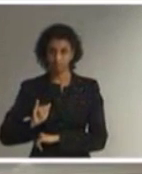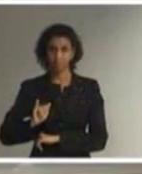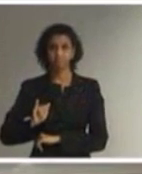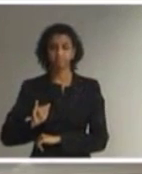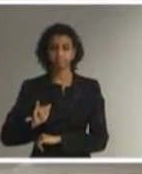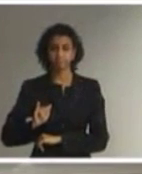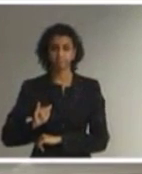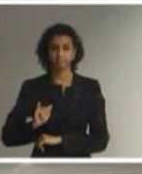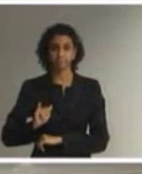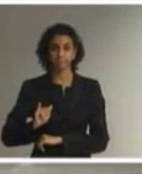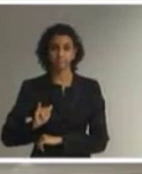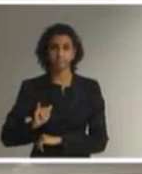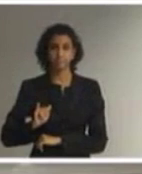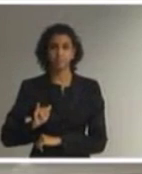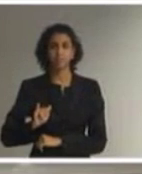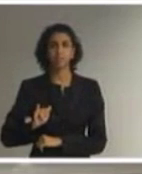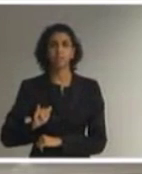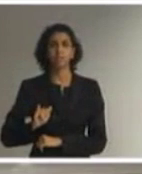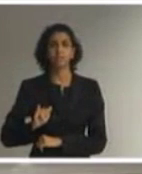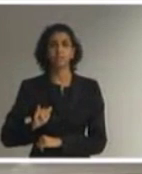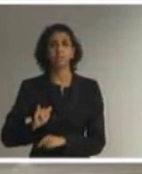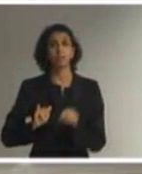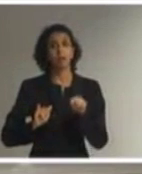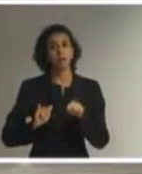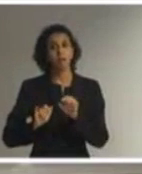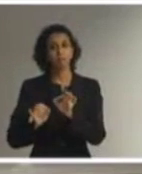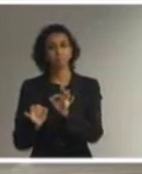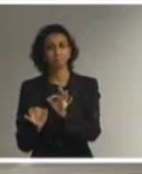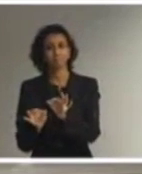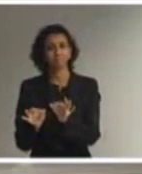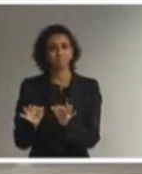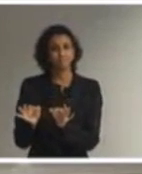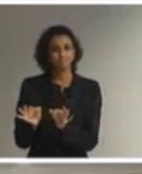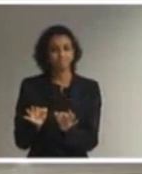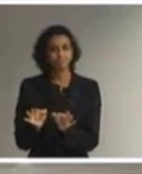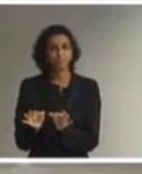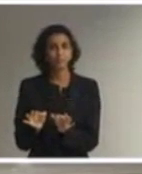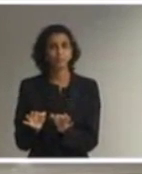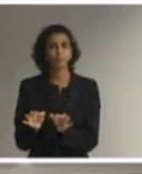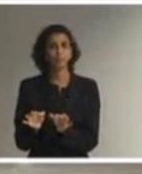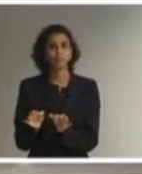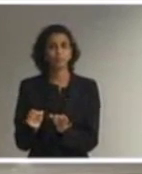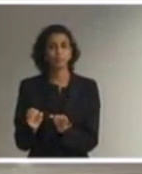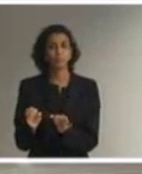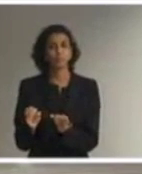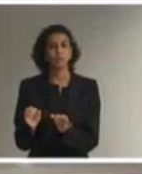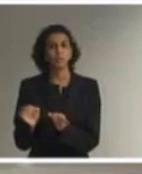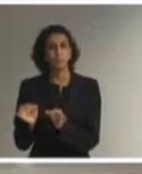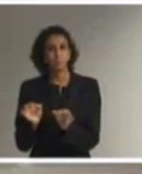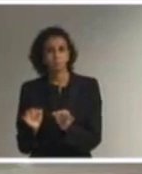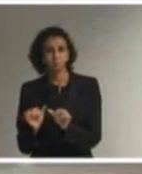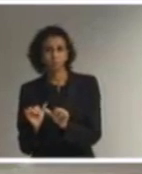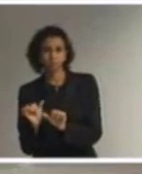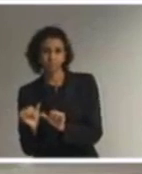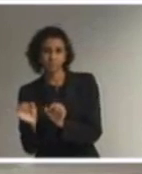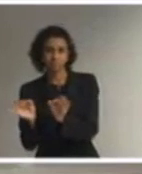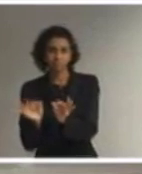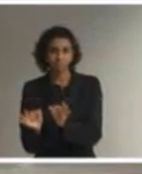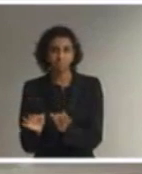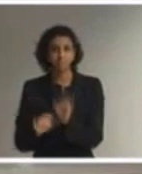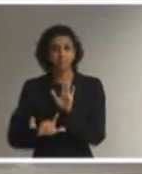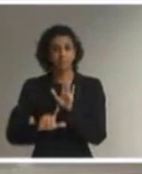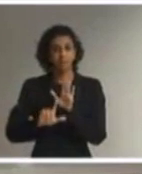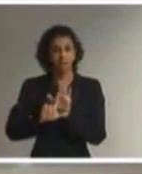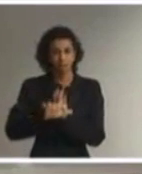reajusta o contrato, ou melhor dizendo, a lei de aprendizagem a